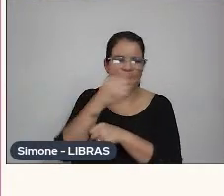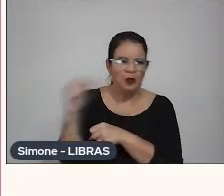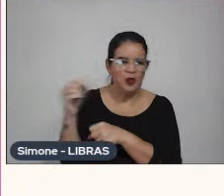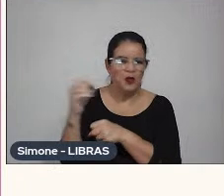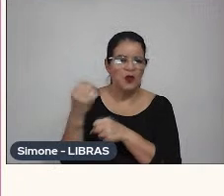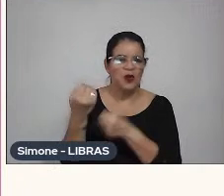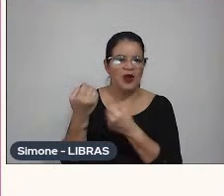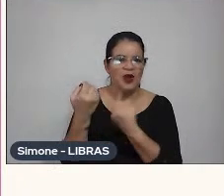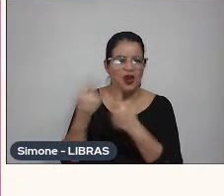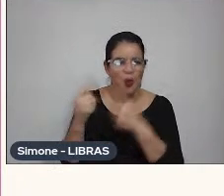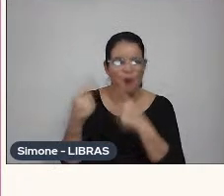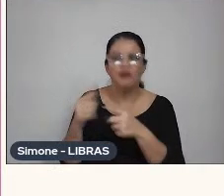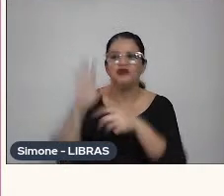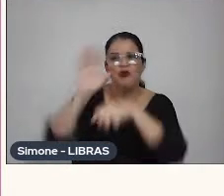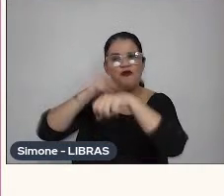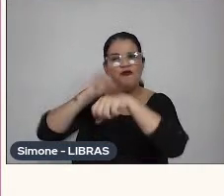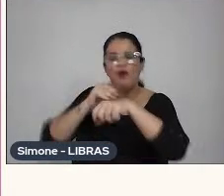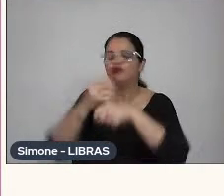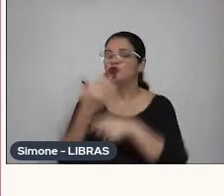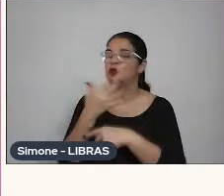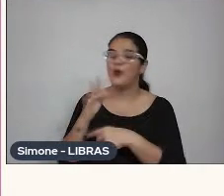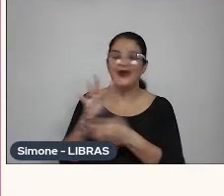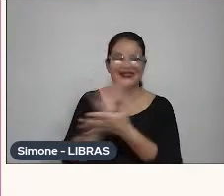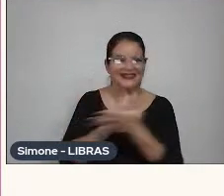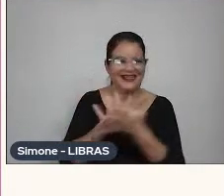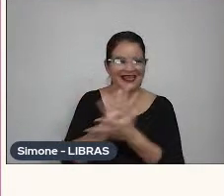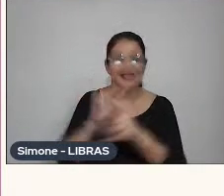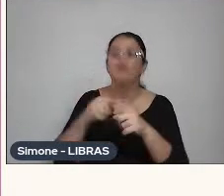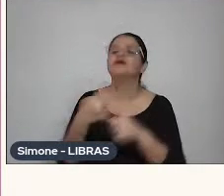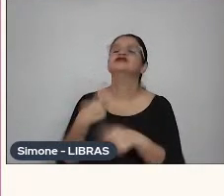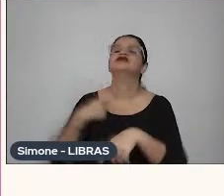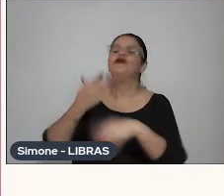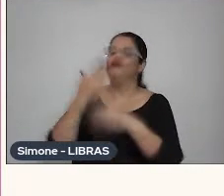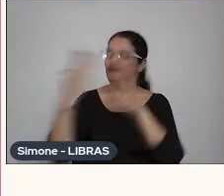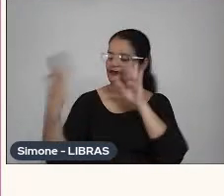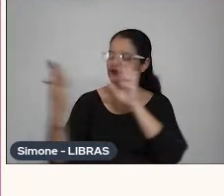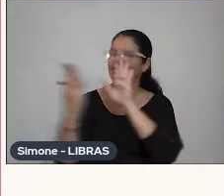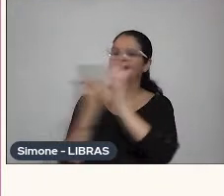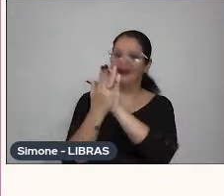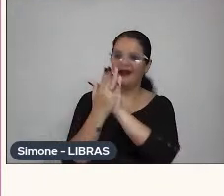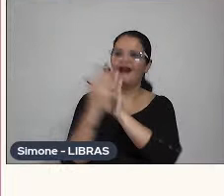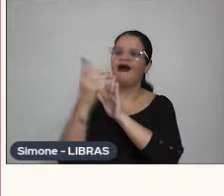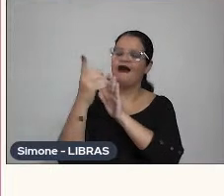lá, bati na porta dele, não conhecia nada, mas fui na cara dura e pedi pra ele